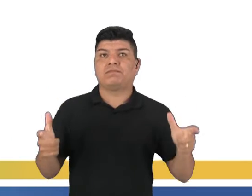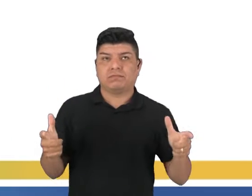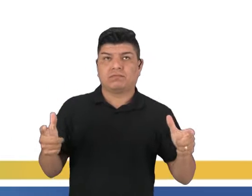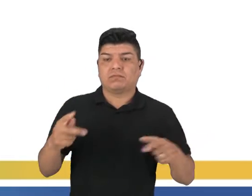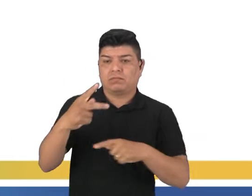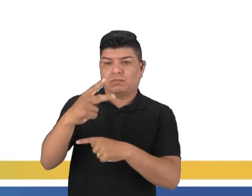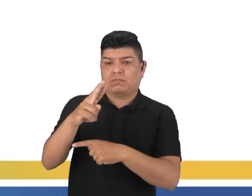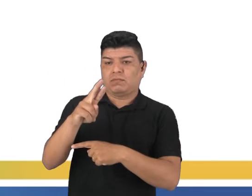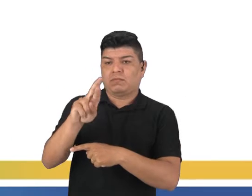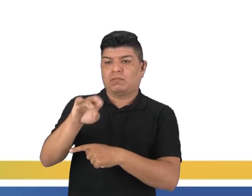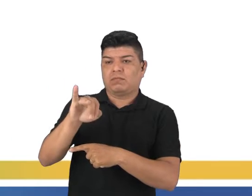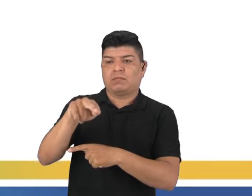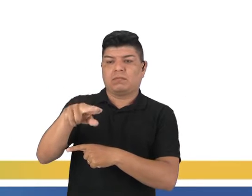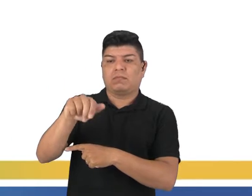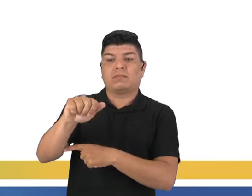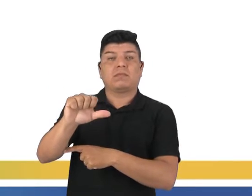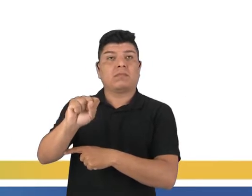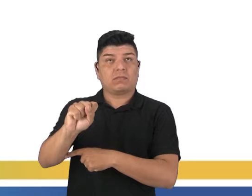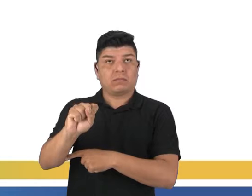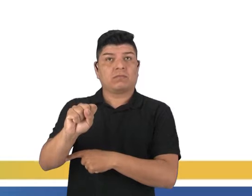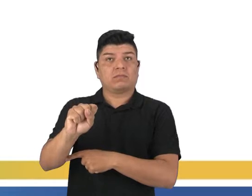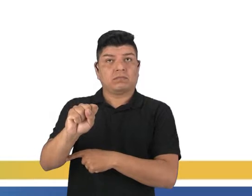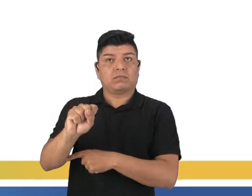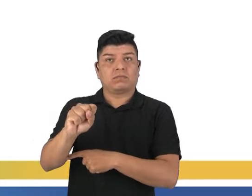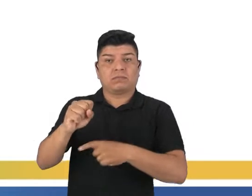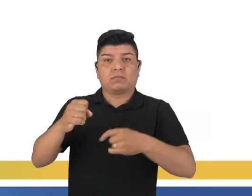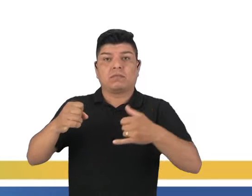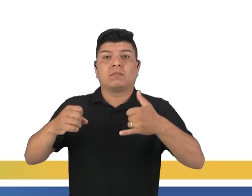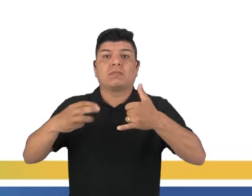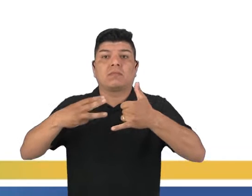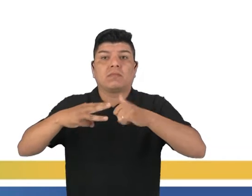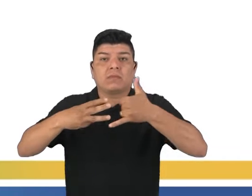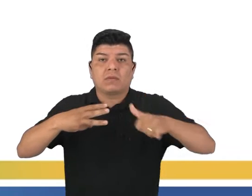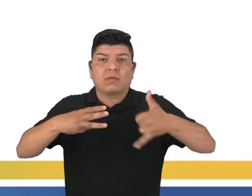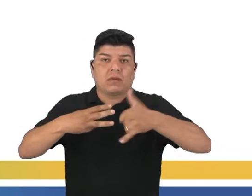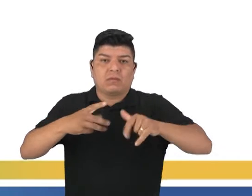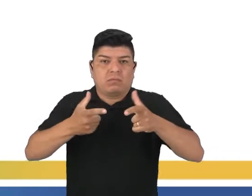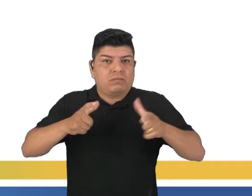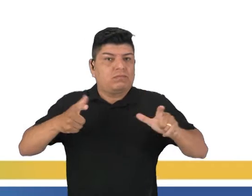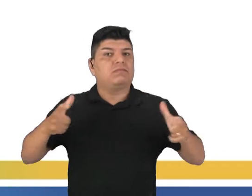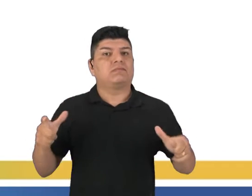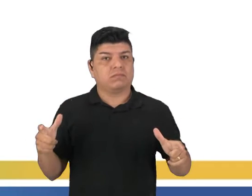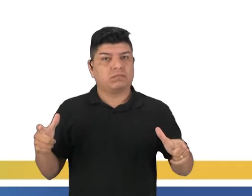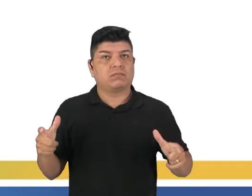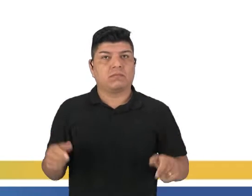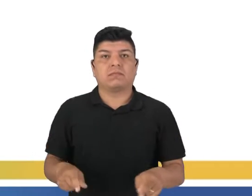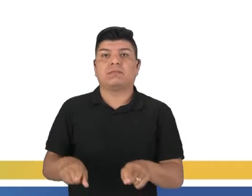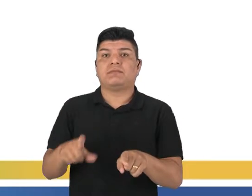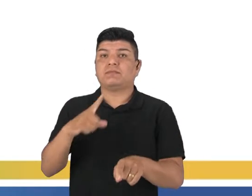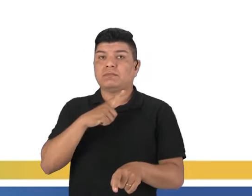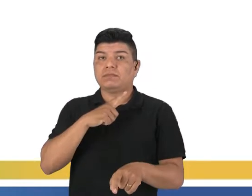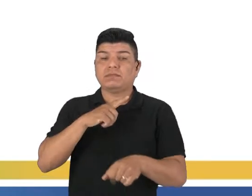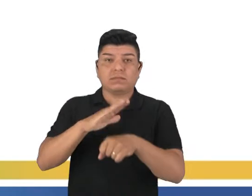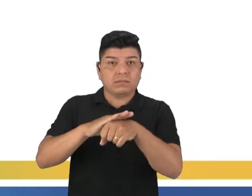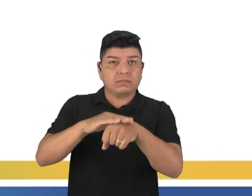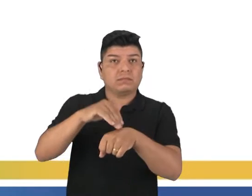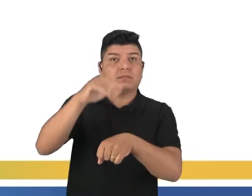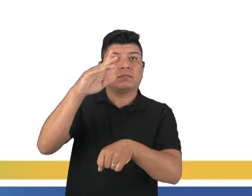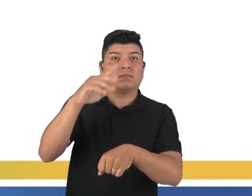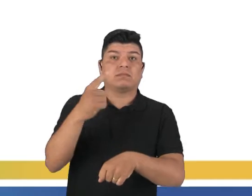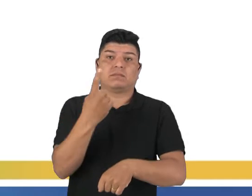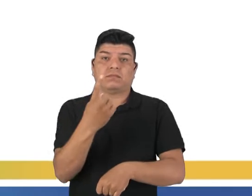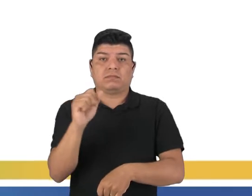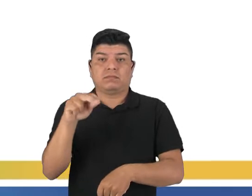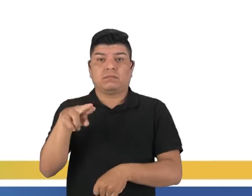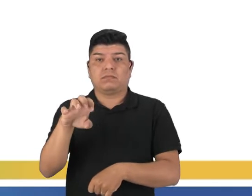as purinas, né? Elas são moléculas grandes, elas são moléculas maiores e contém mais de um